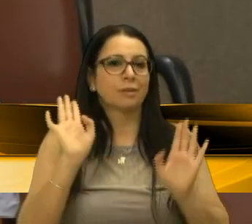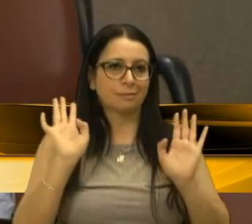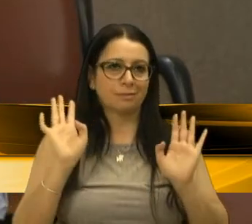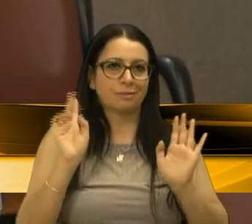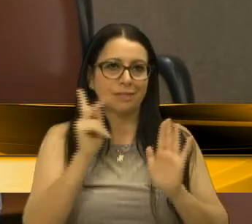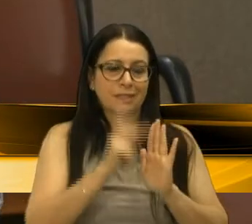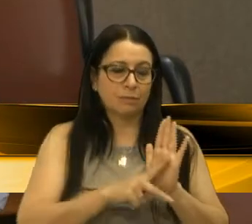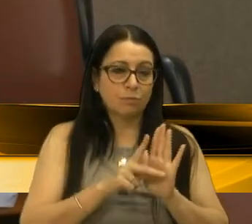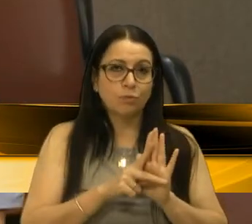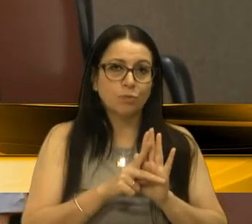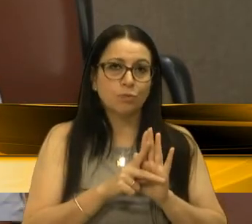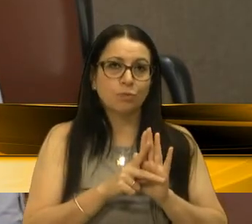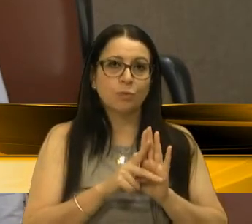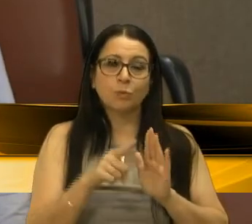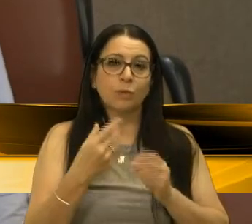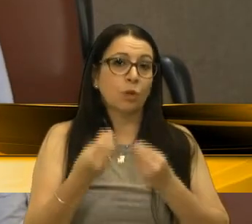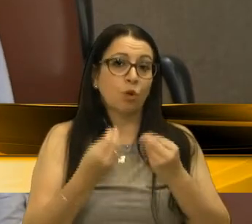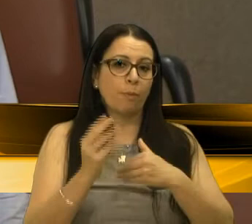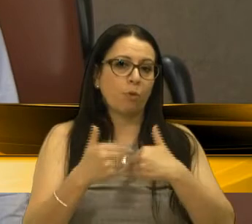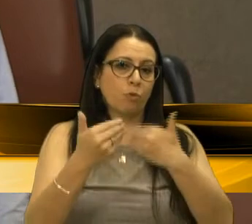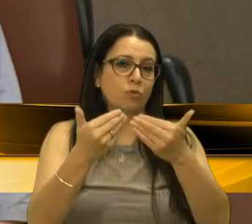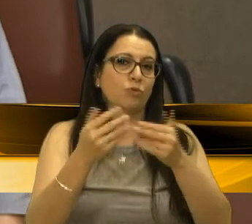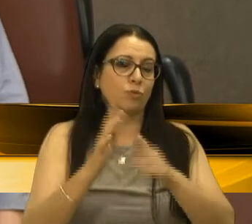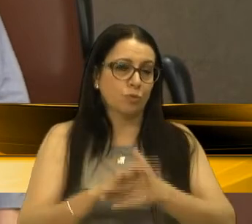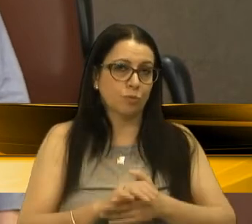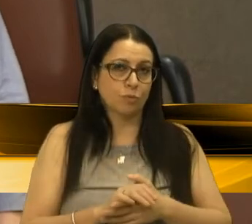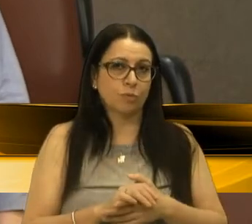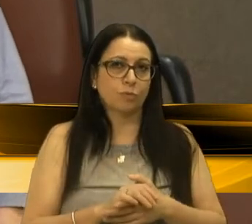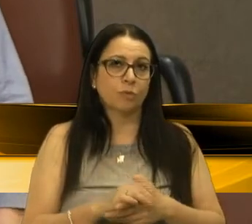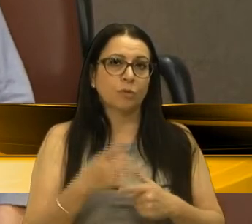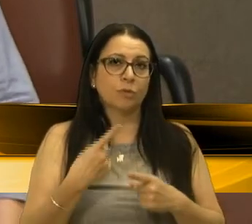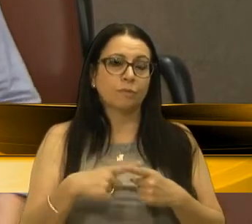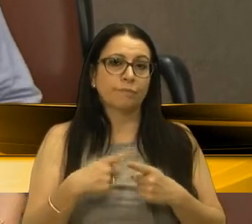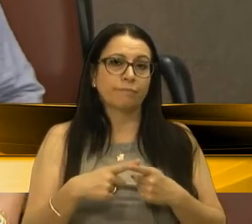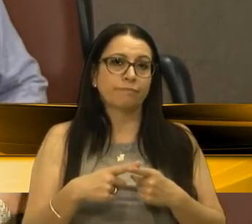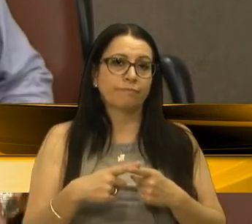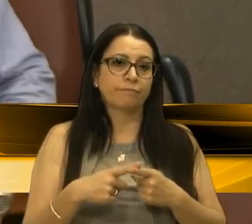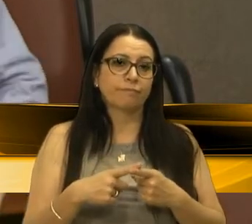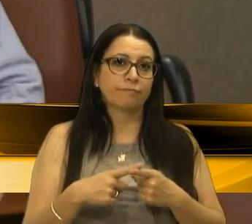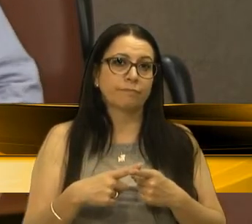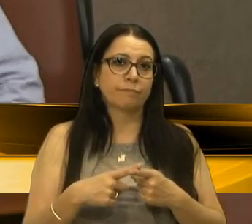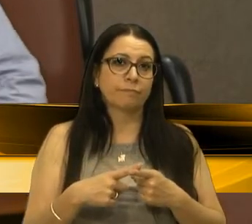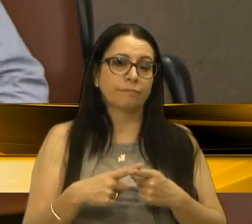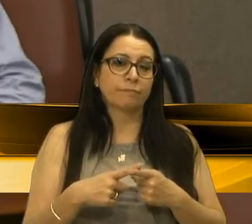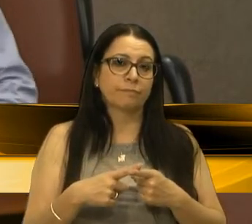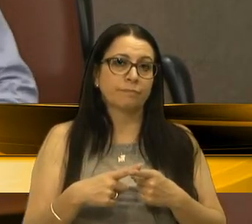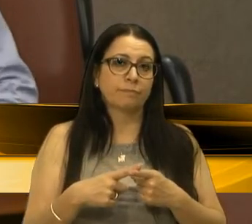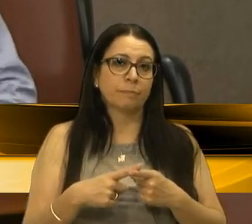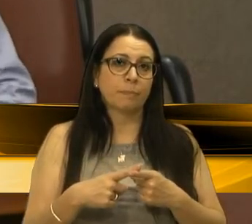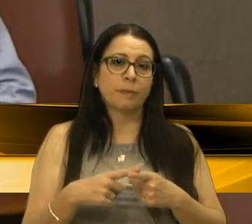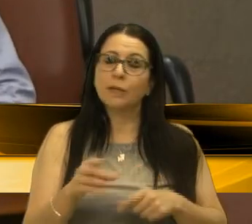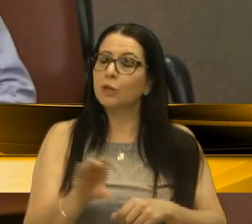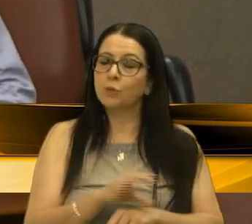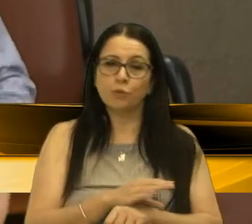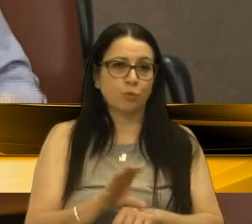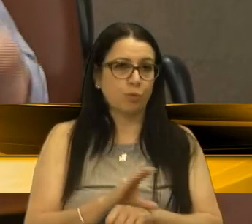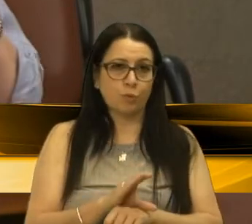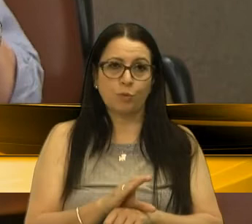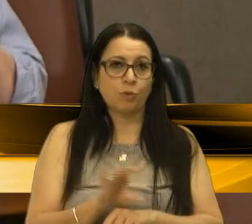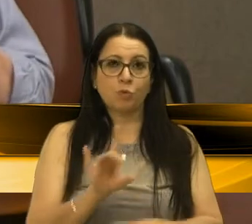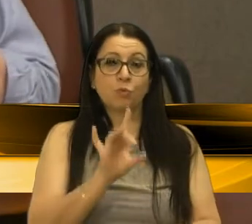projeto que não tem como prosseguir em frente, porque ele é flagrantemente inconstitucional,